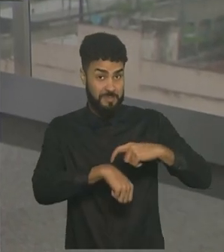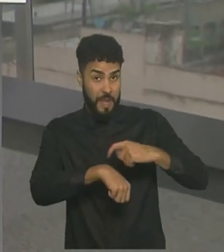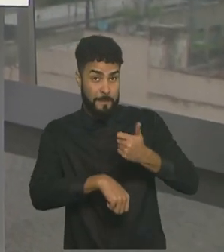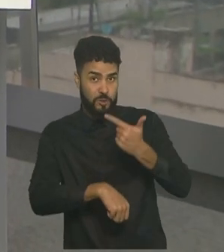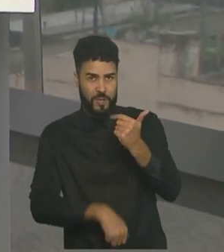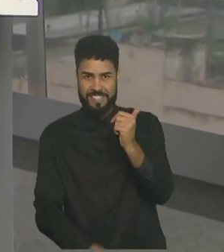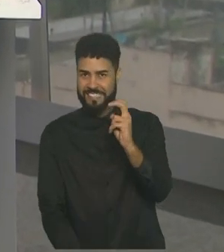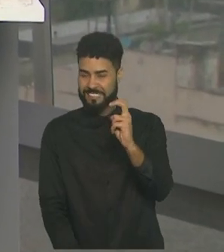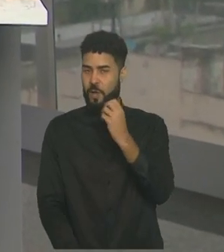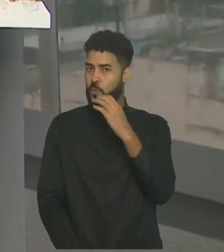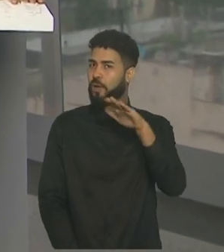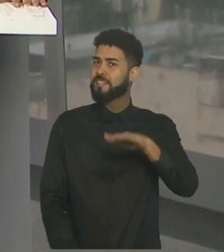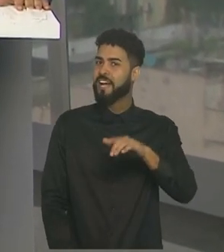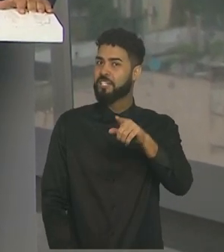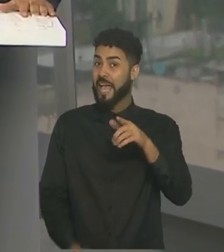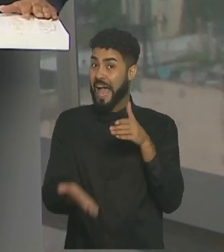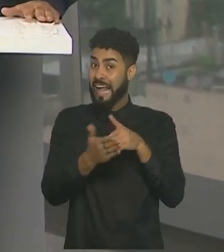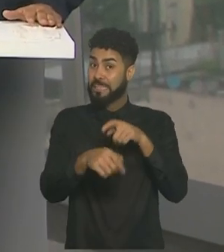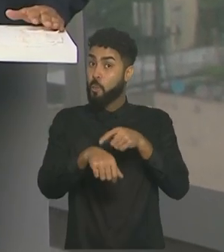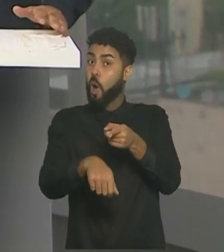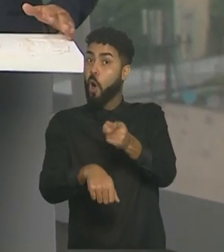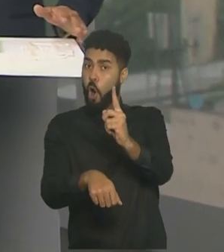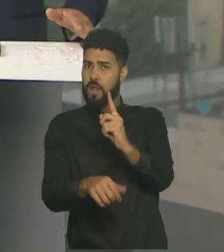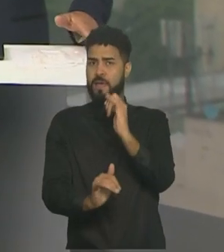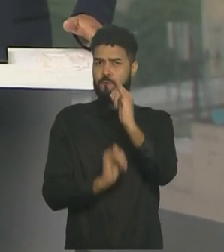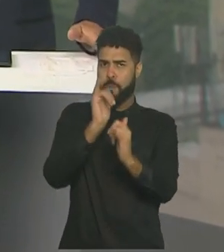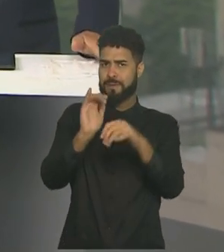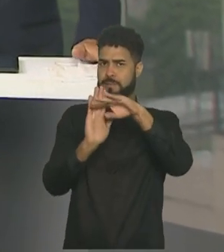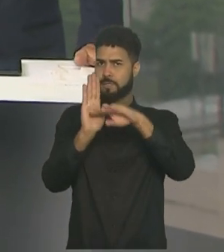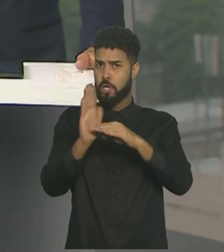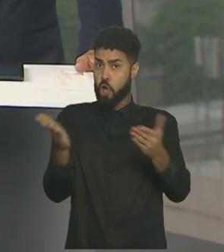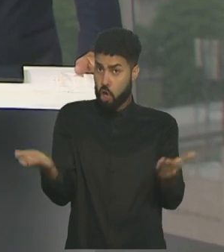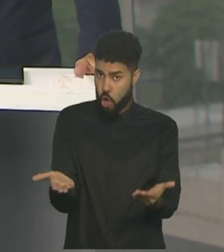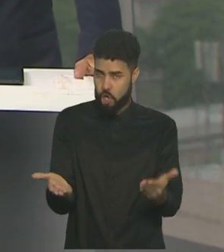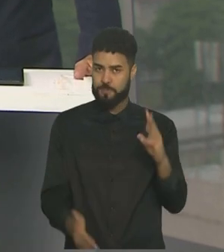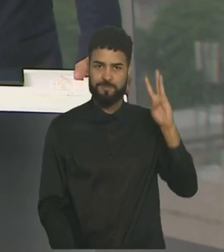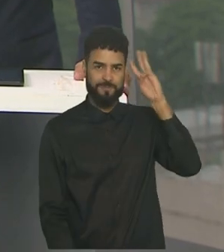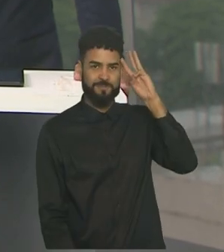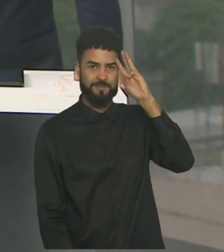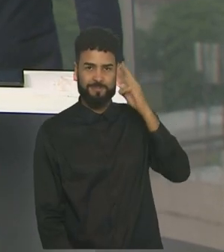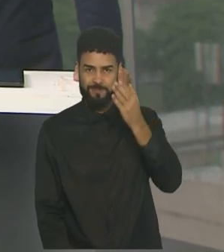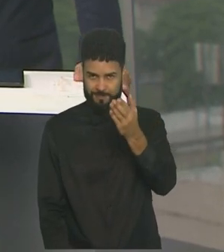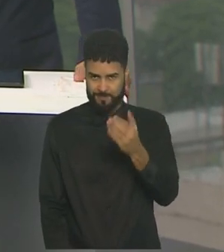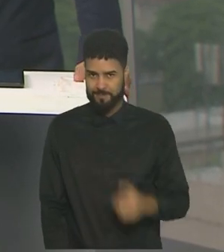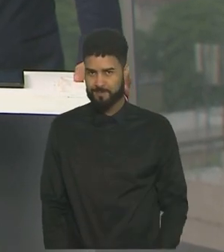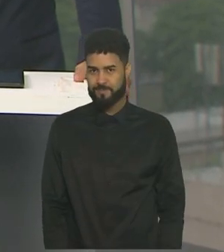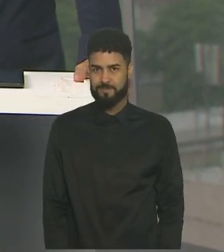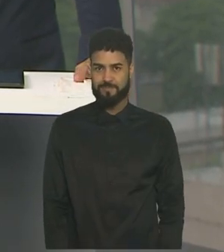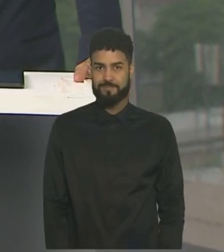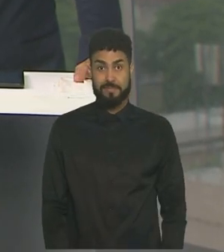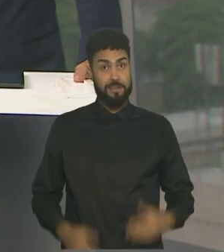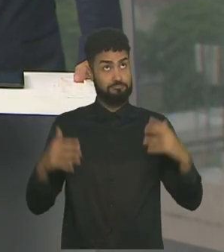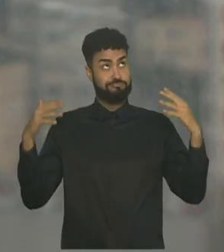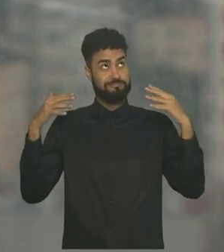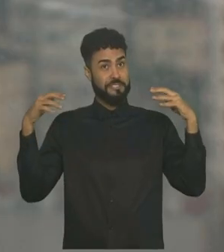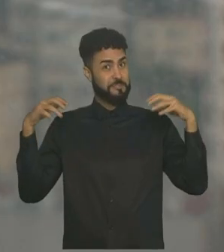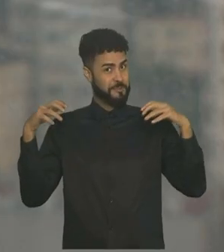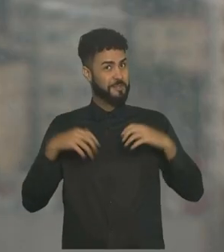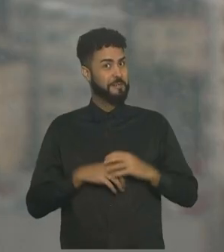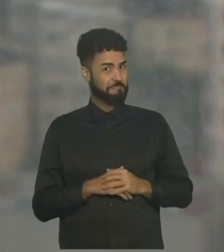Meio de 15, boa tarde, até a uma hora. Vamos conferir os assuntos em destaque nesta terça-feira chuvosa.